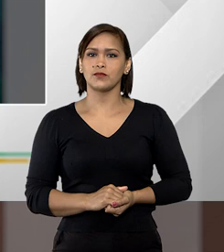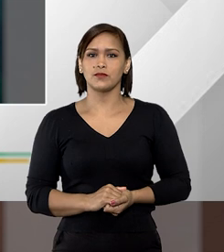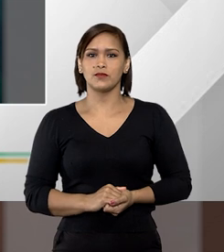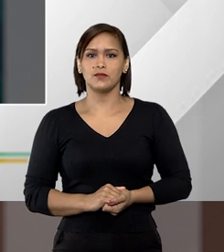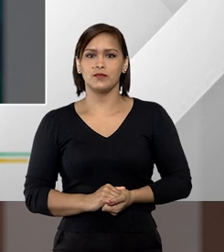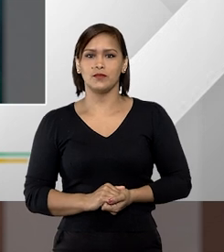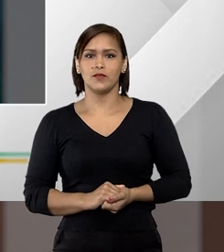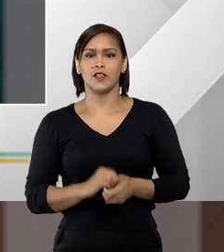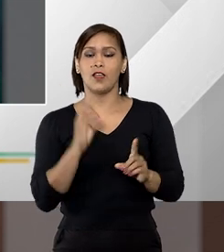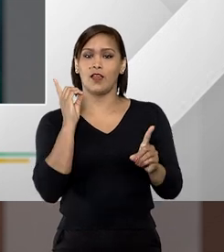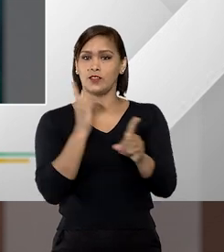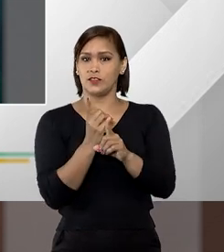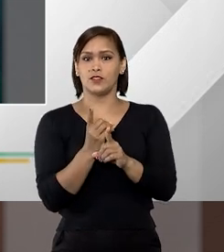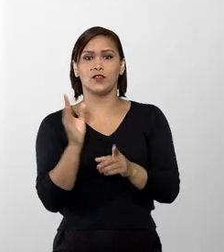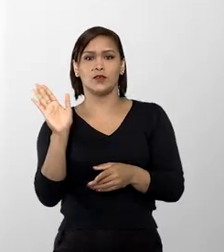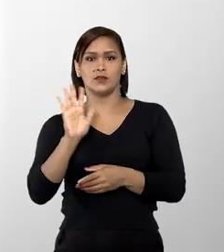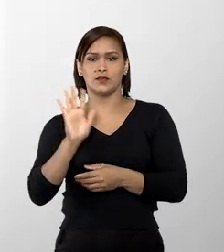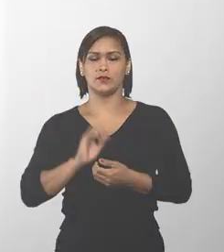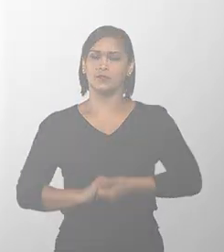A gente se encontra